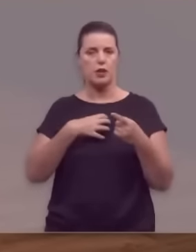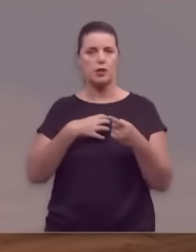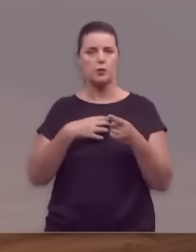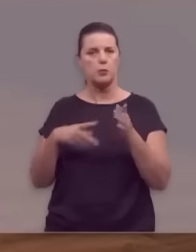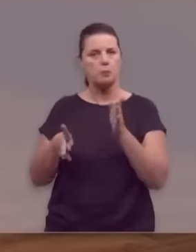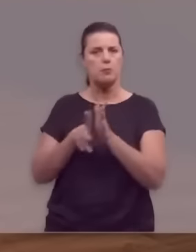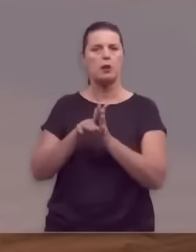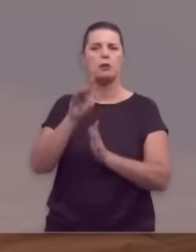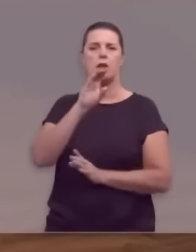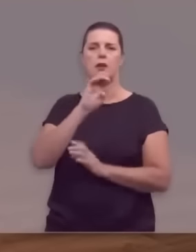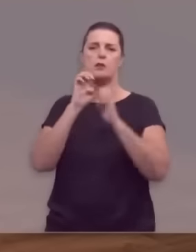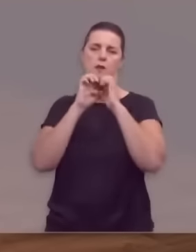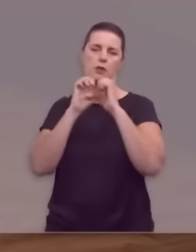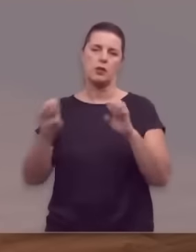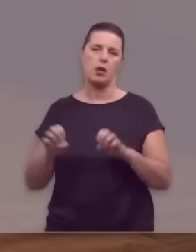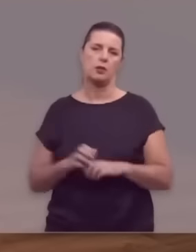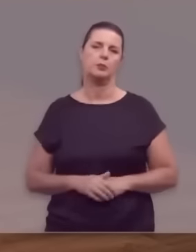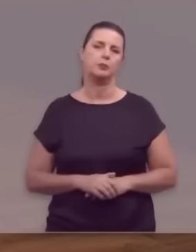digno do evangelho.